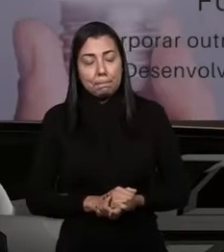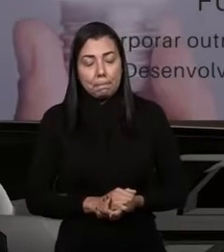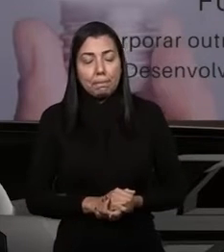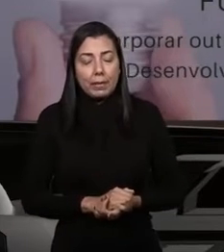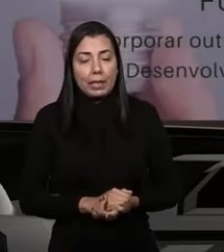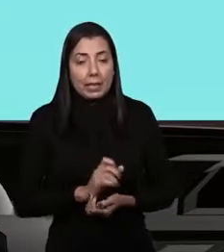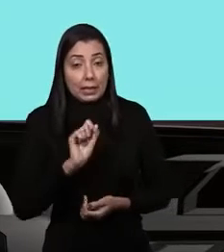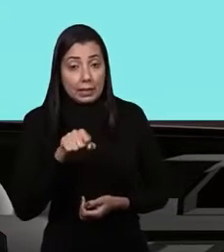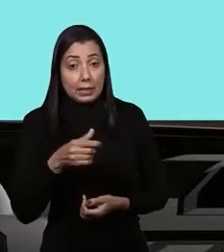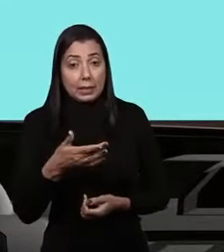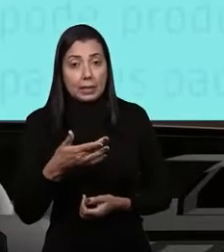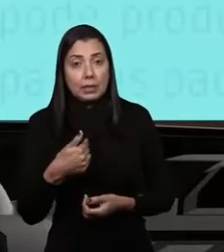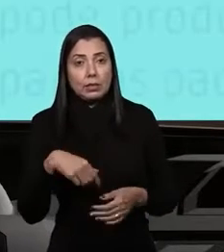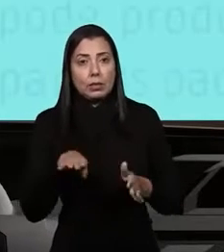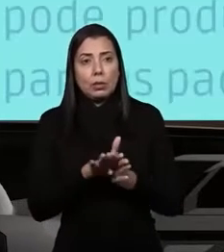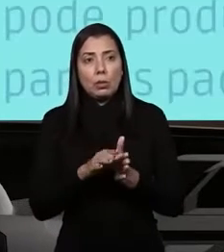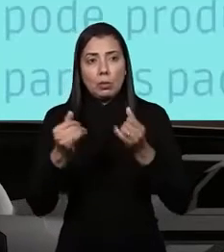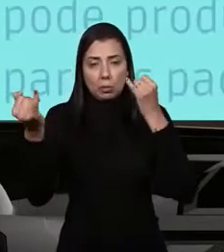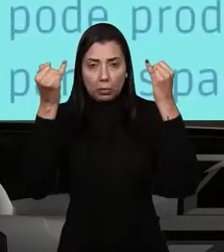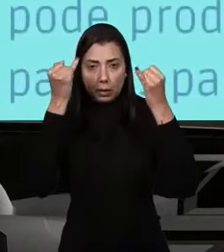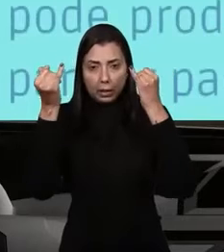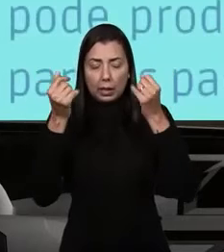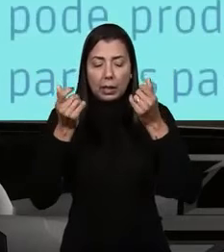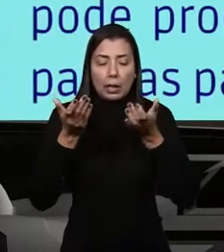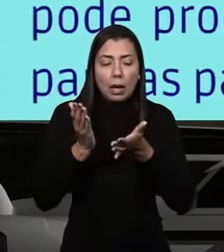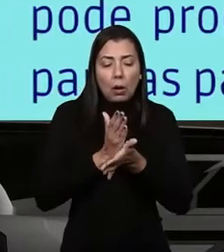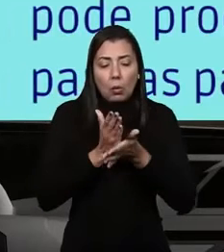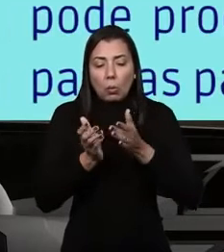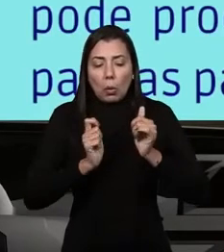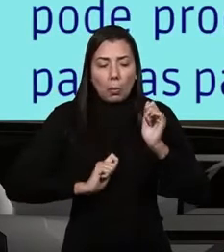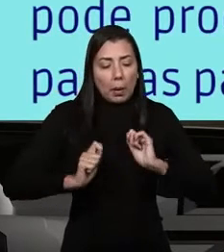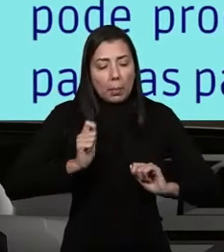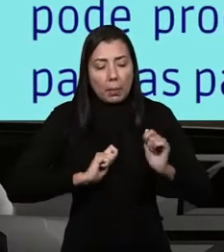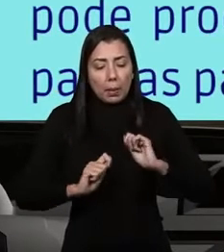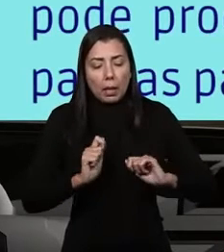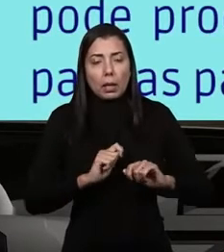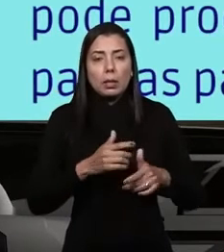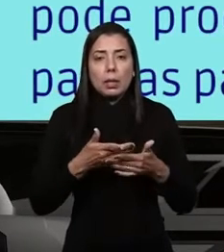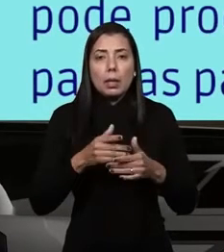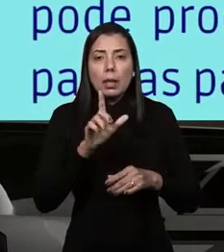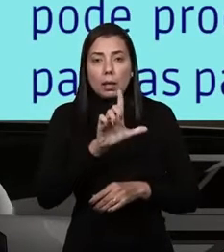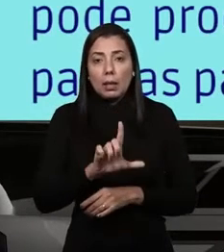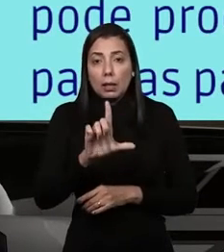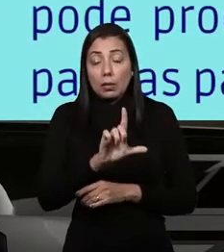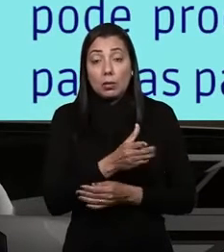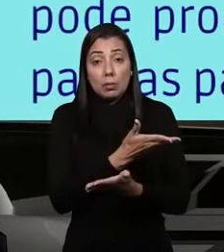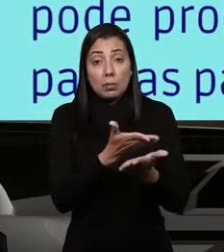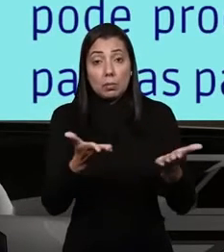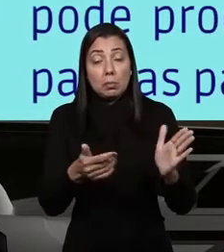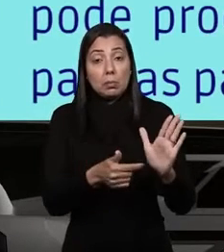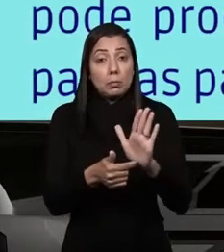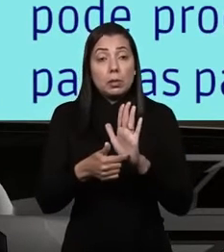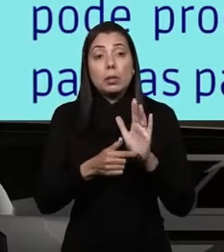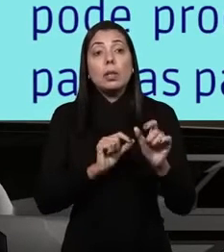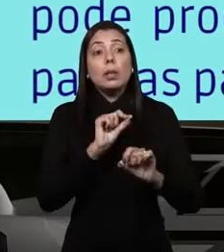se veio com essa ideia. Algumas inquietações da literatura nos trouxeram para esse